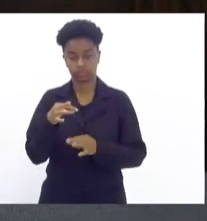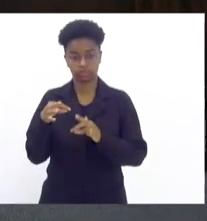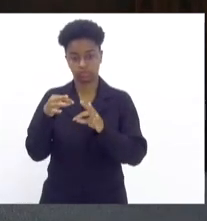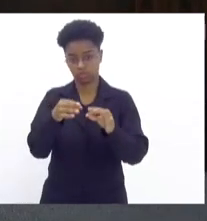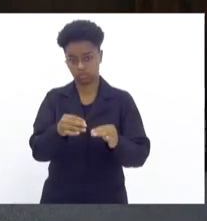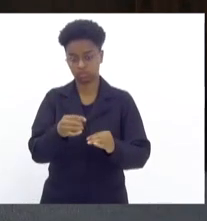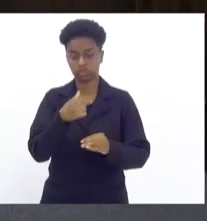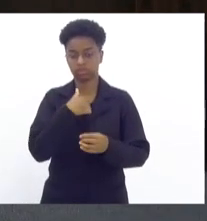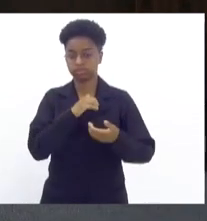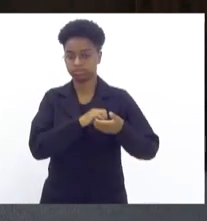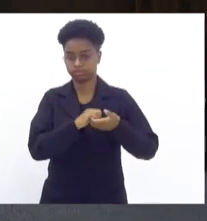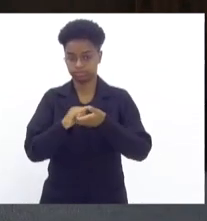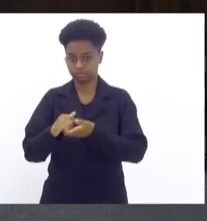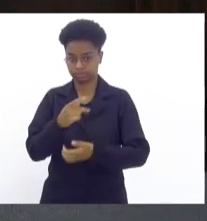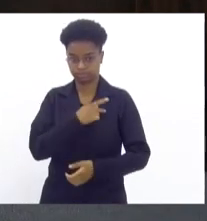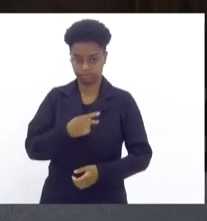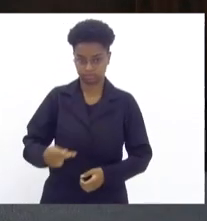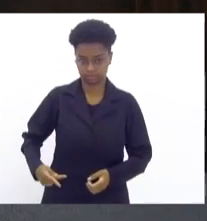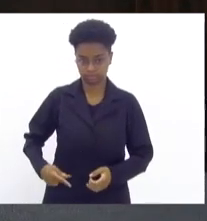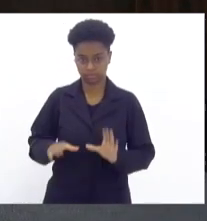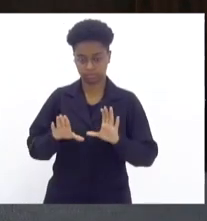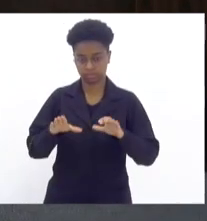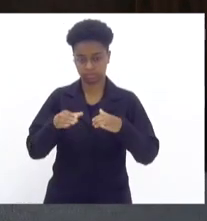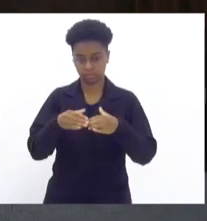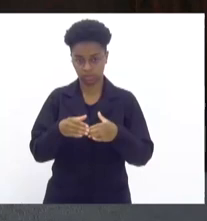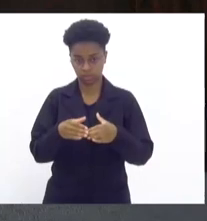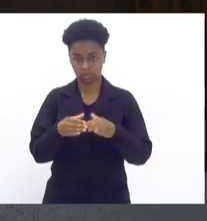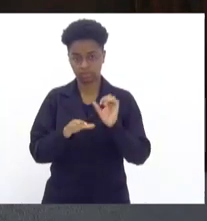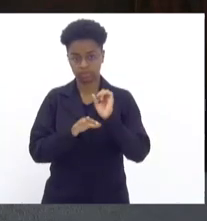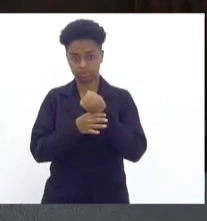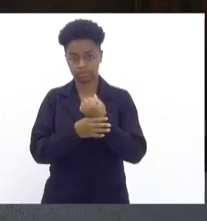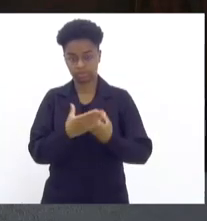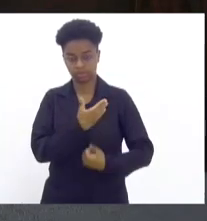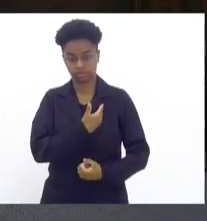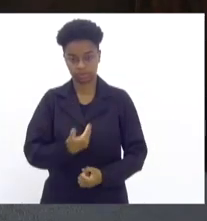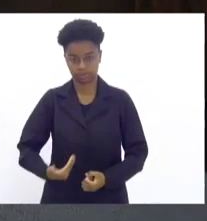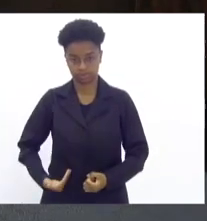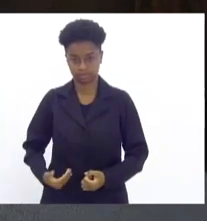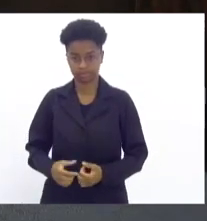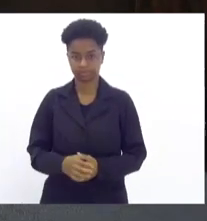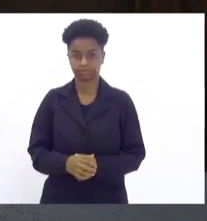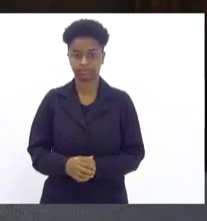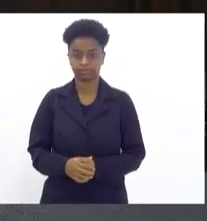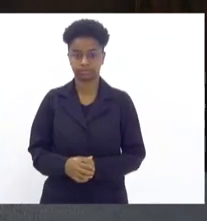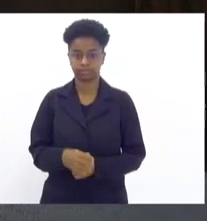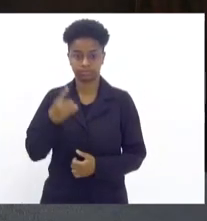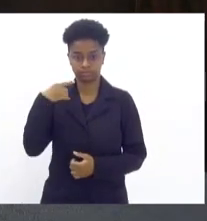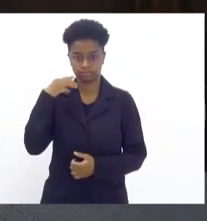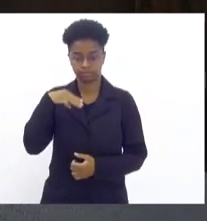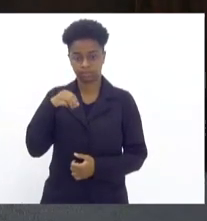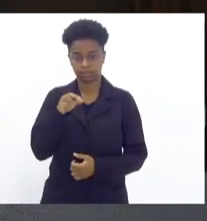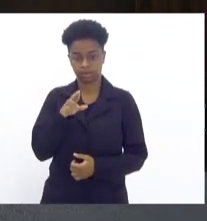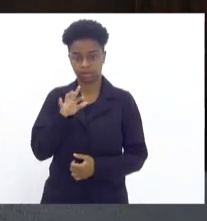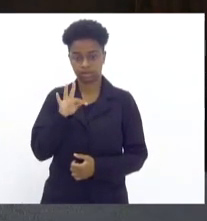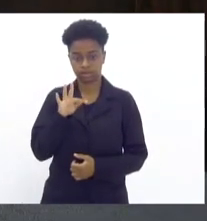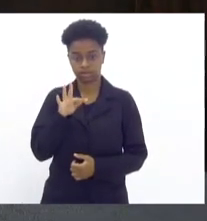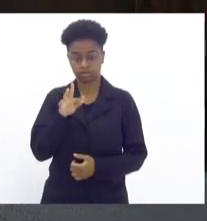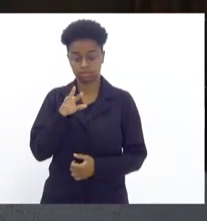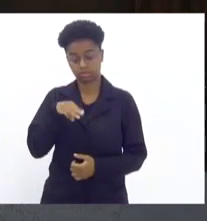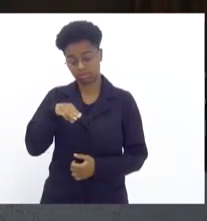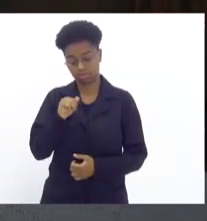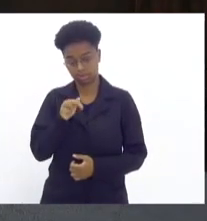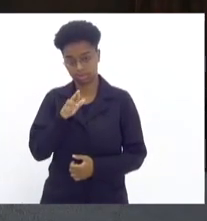saudar aqui o presidente da Comissão de Segurança Pública, deputado Márcio Gualberto. Em seu nome,